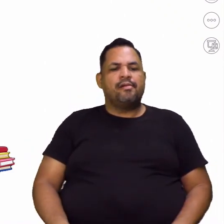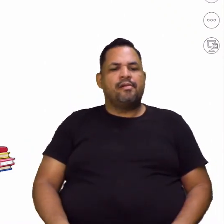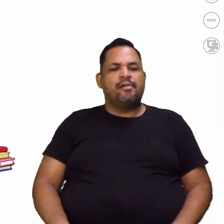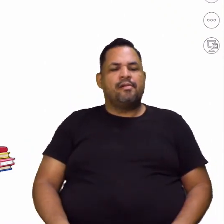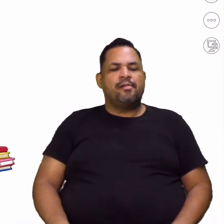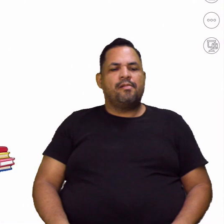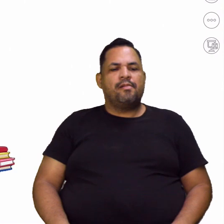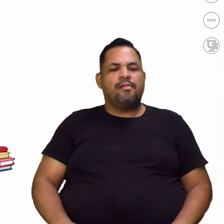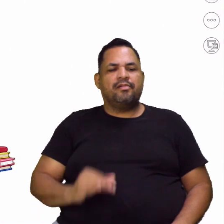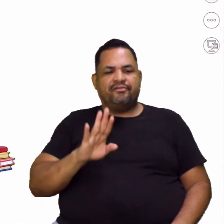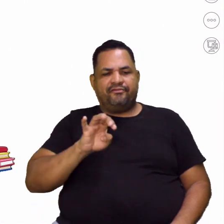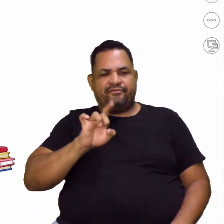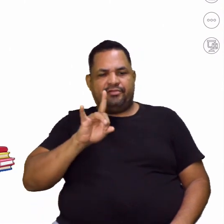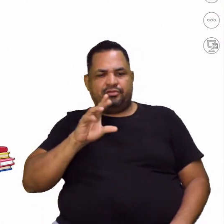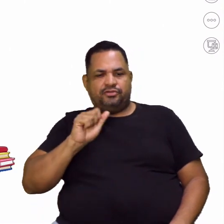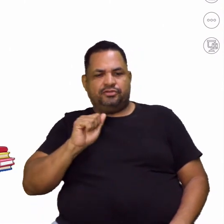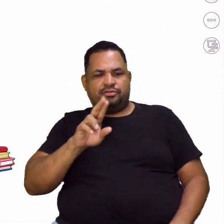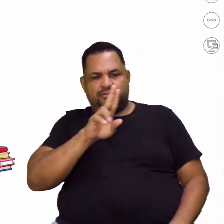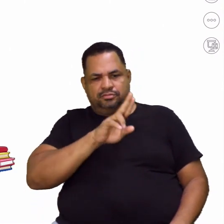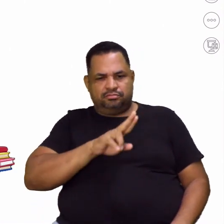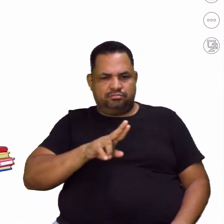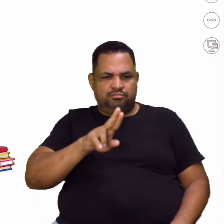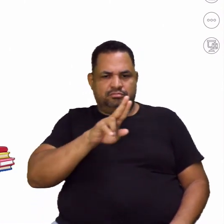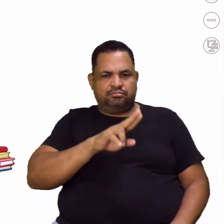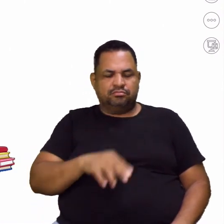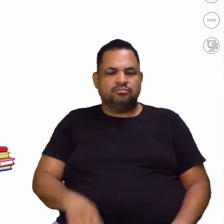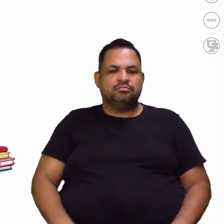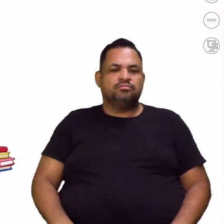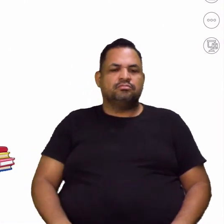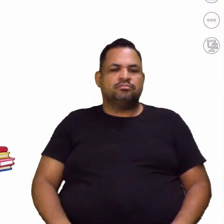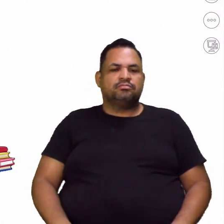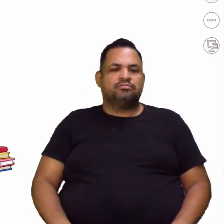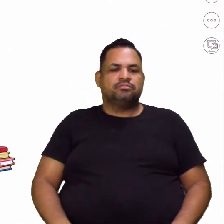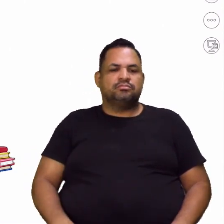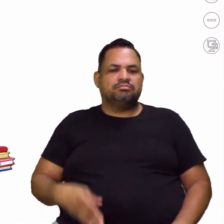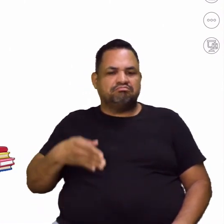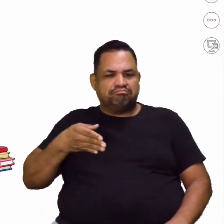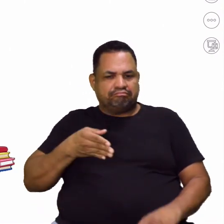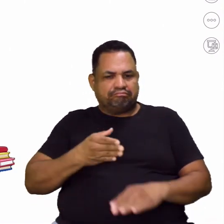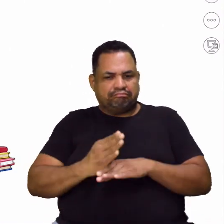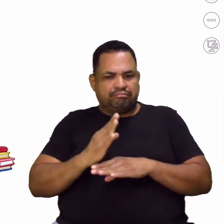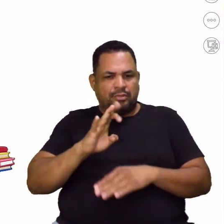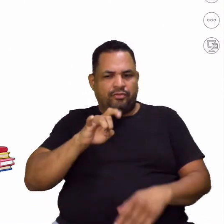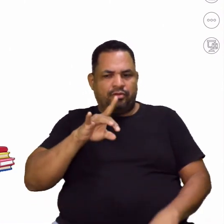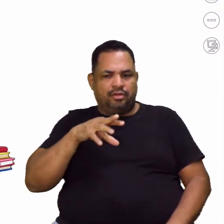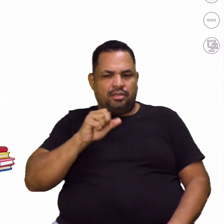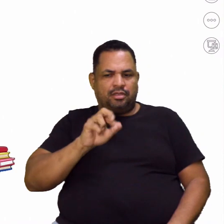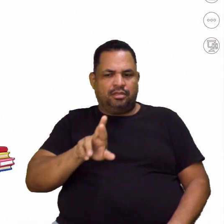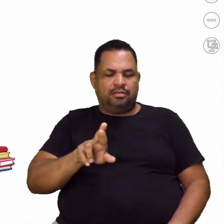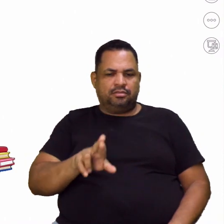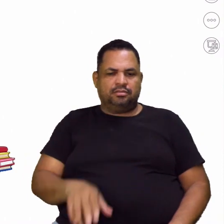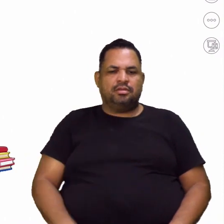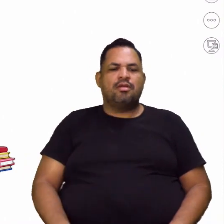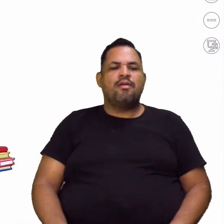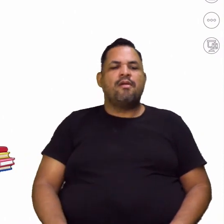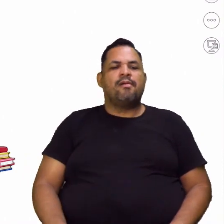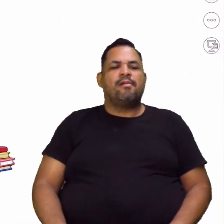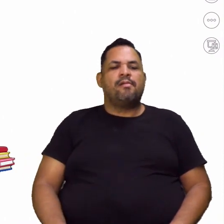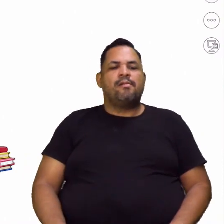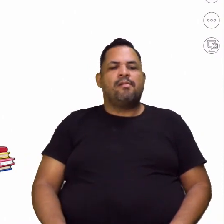Infligir é aplicar. Infligir é violar. Então, ó.